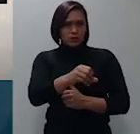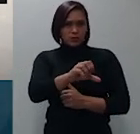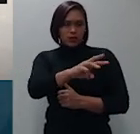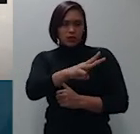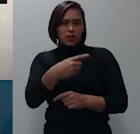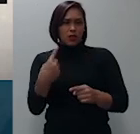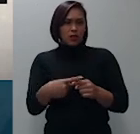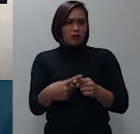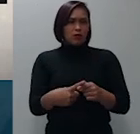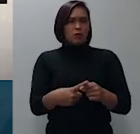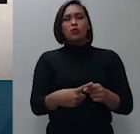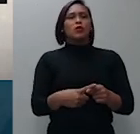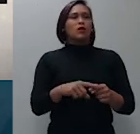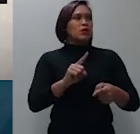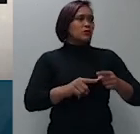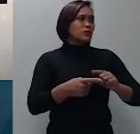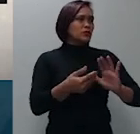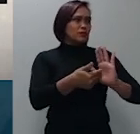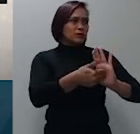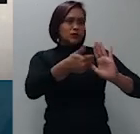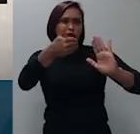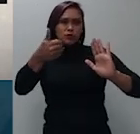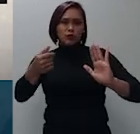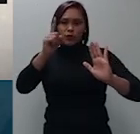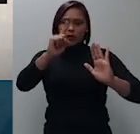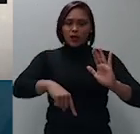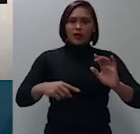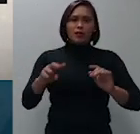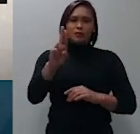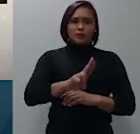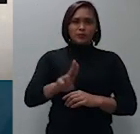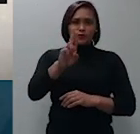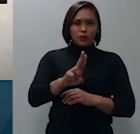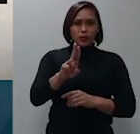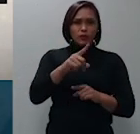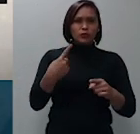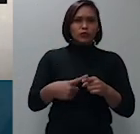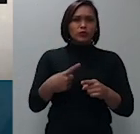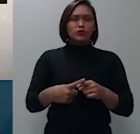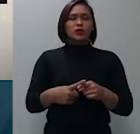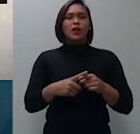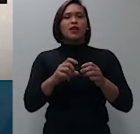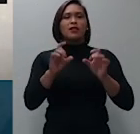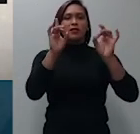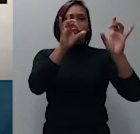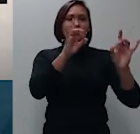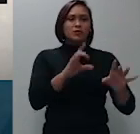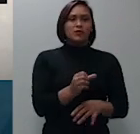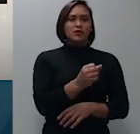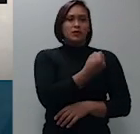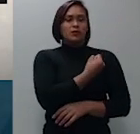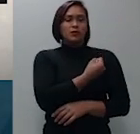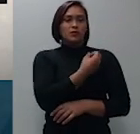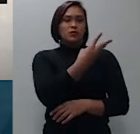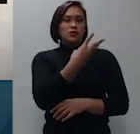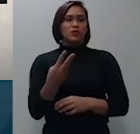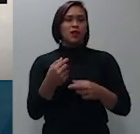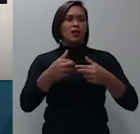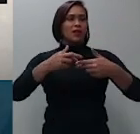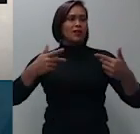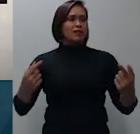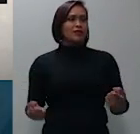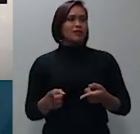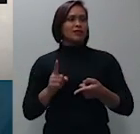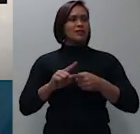excluídos do usufrutu e da administração dos pais em especial o inciso 3 relativo aos bens doados ou herdados pelo